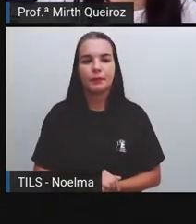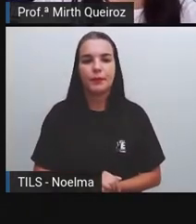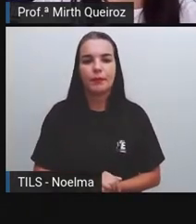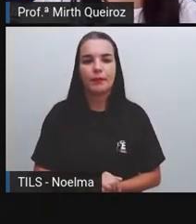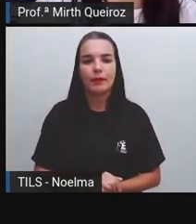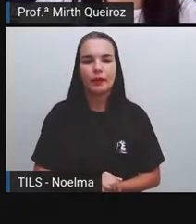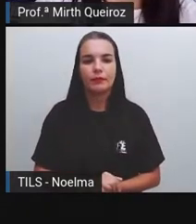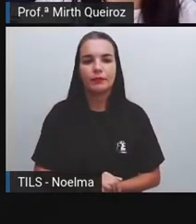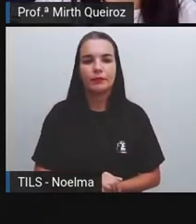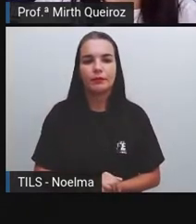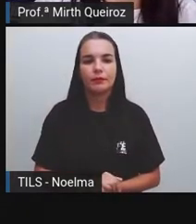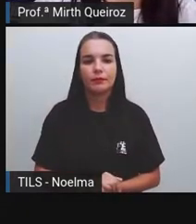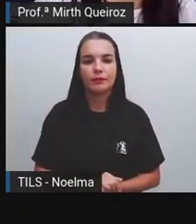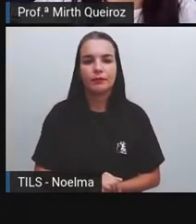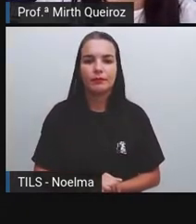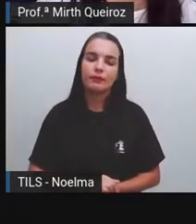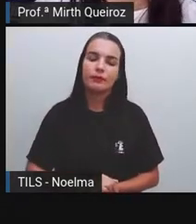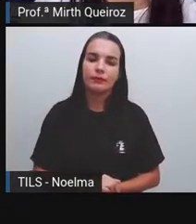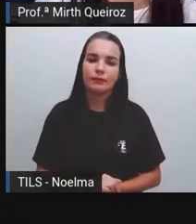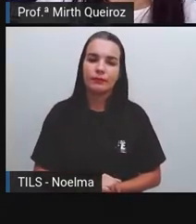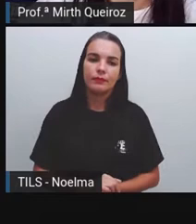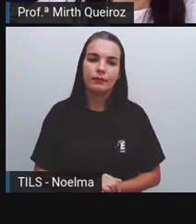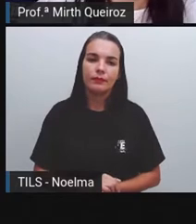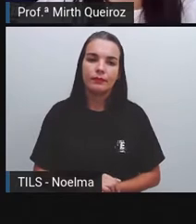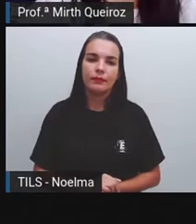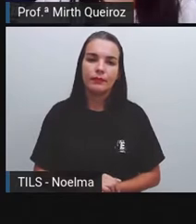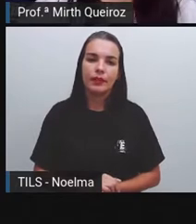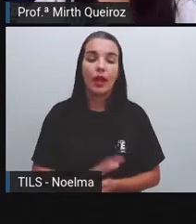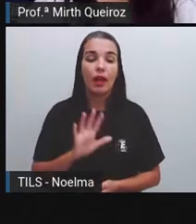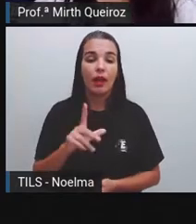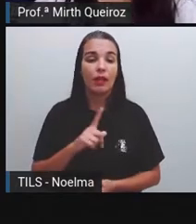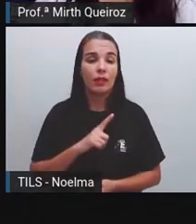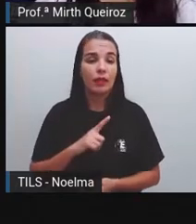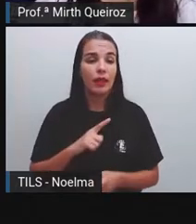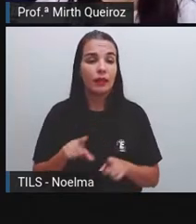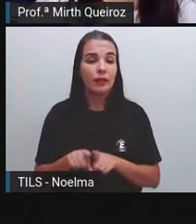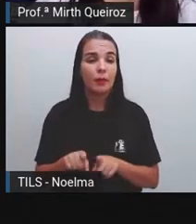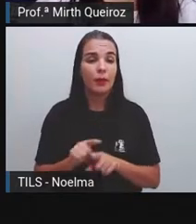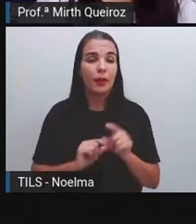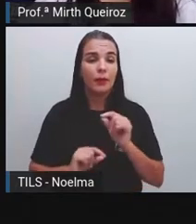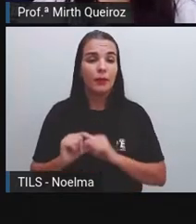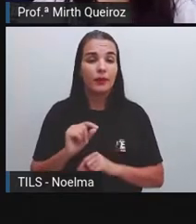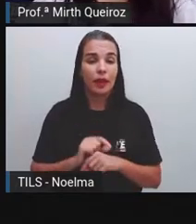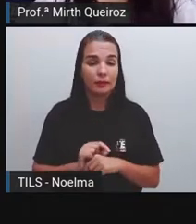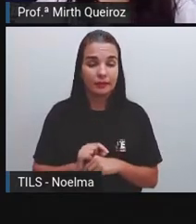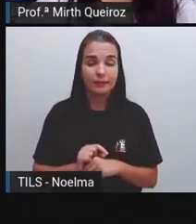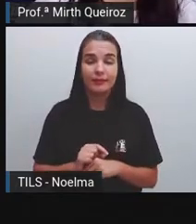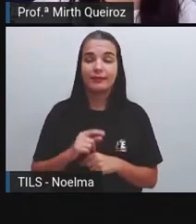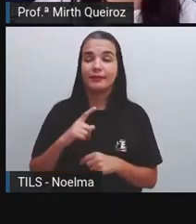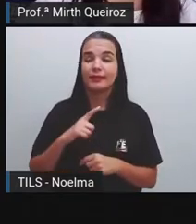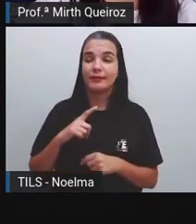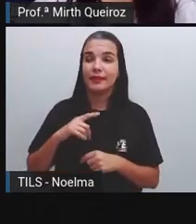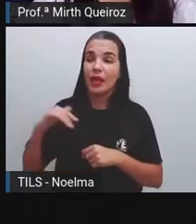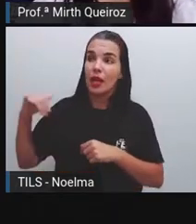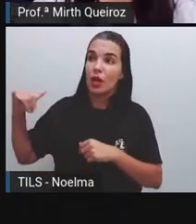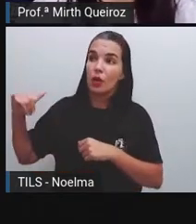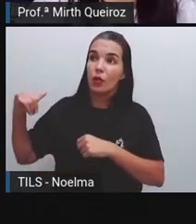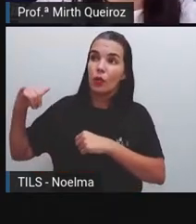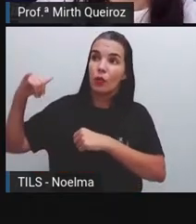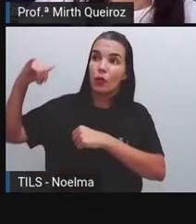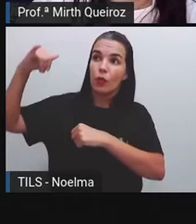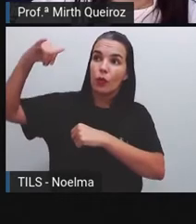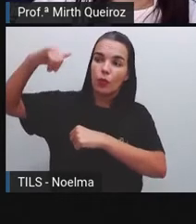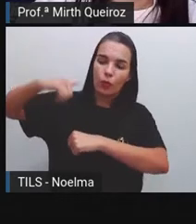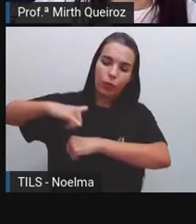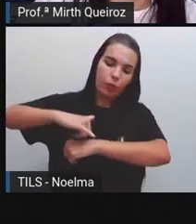Mas os mais utilizados são as rodovias. Temos também os aeroportos, são os aviões, que também são utilizados,